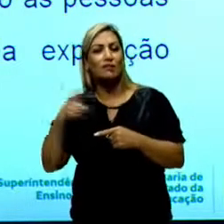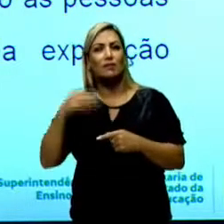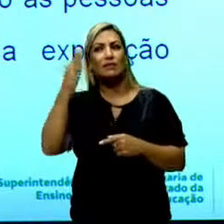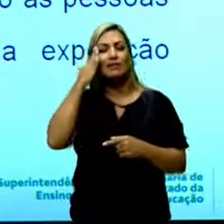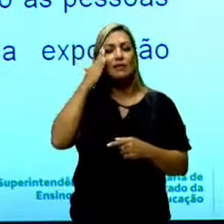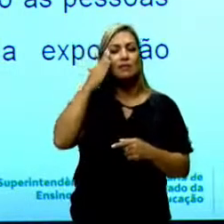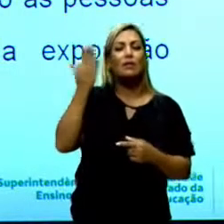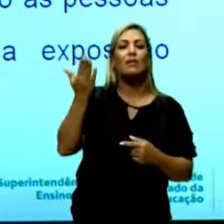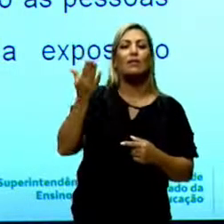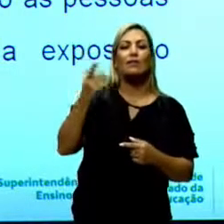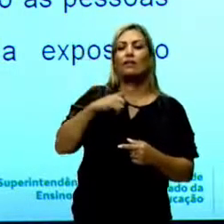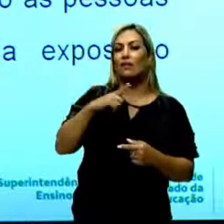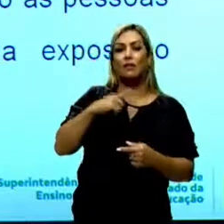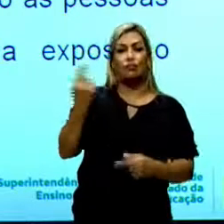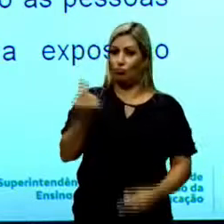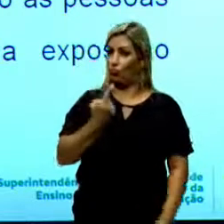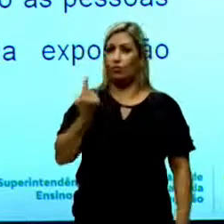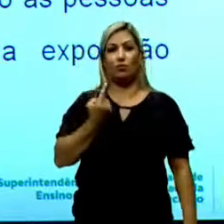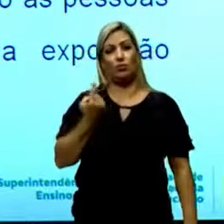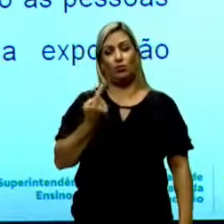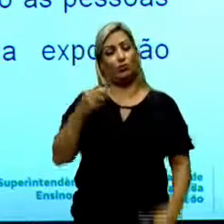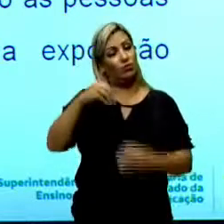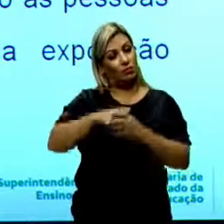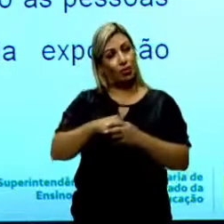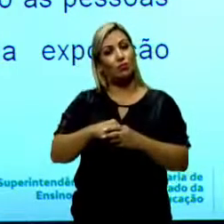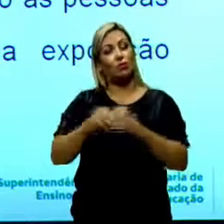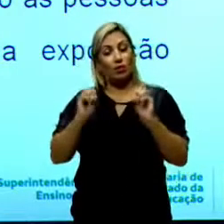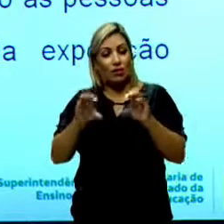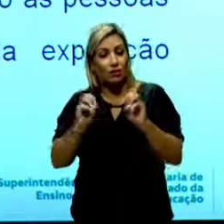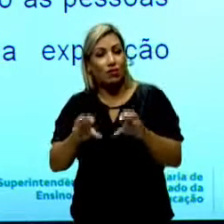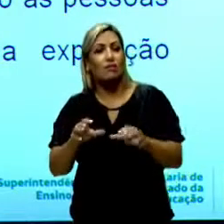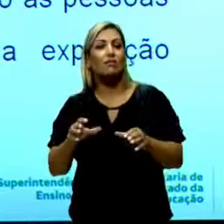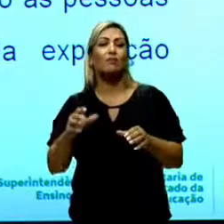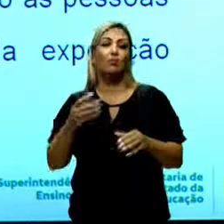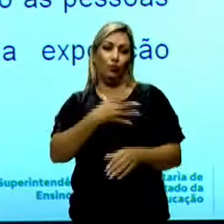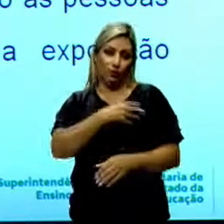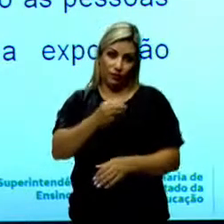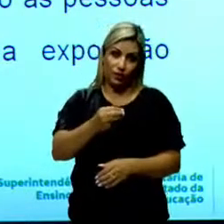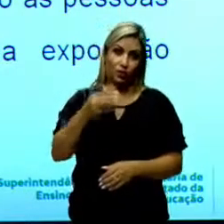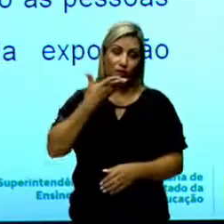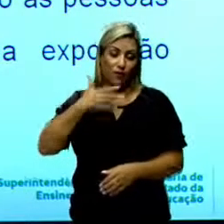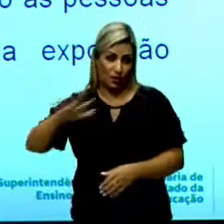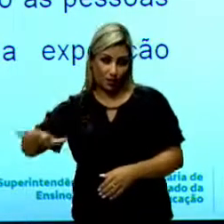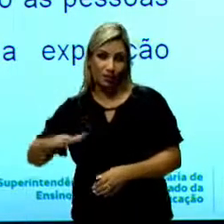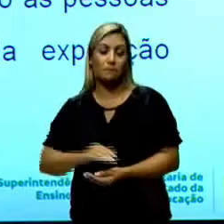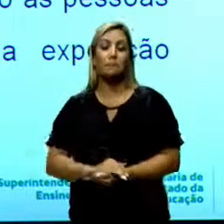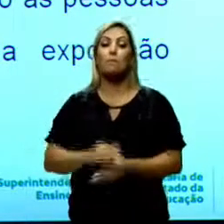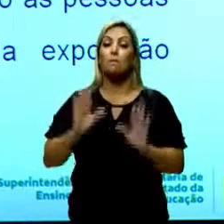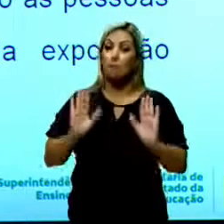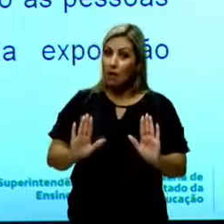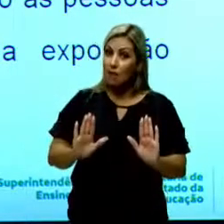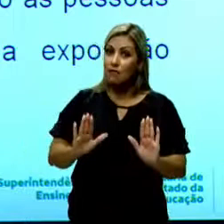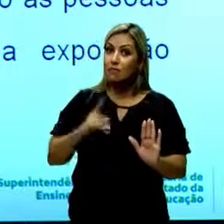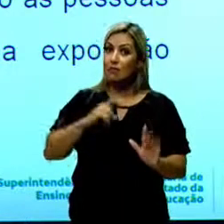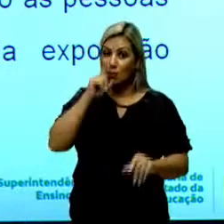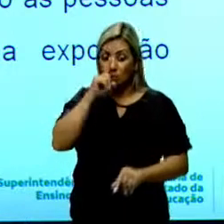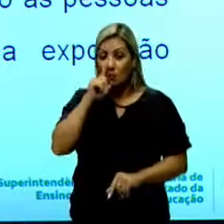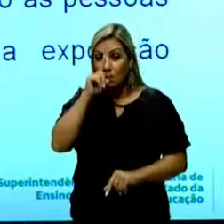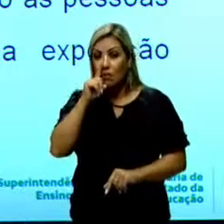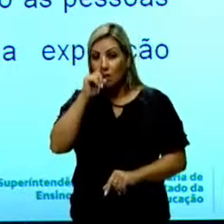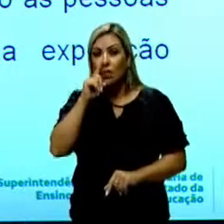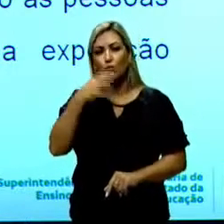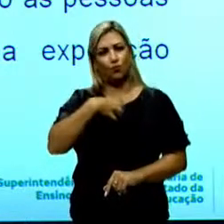saberem que não estão sozinhos na empreita de educar uma criança. Há, contudo, um risco